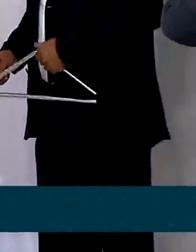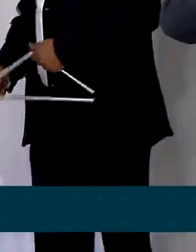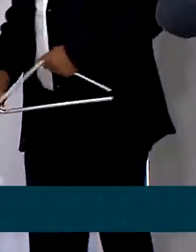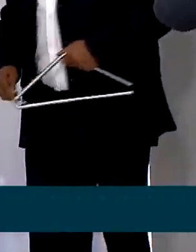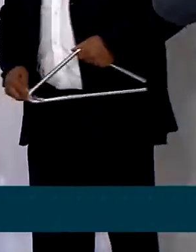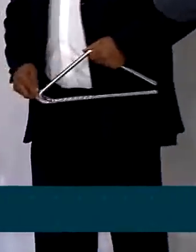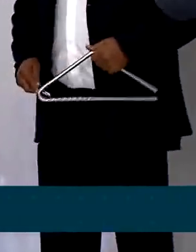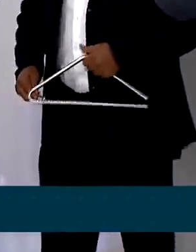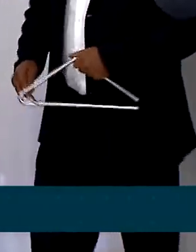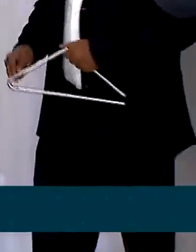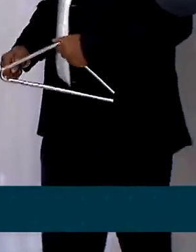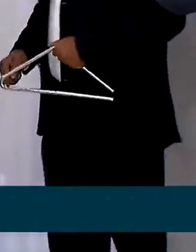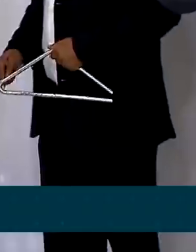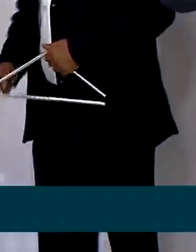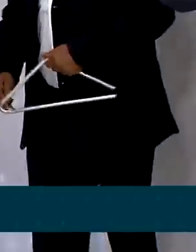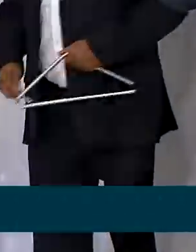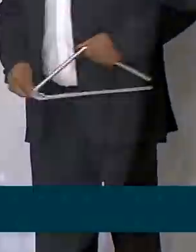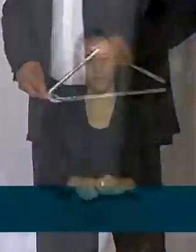novela.